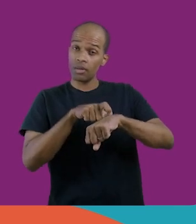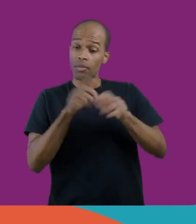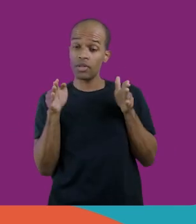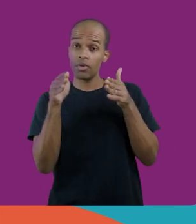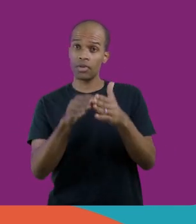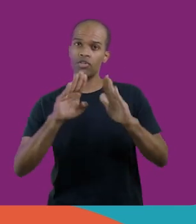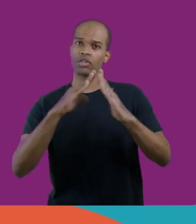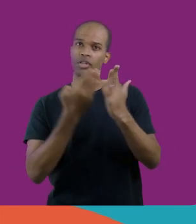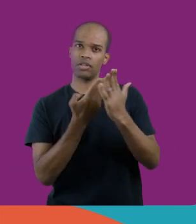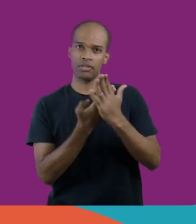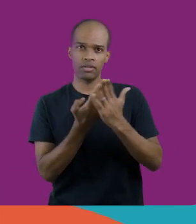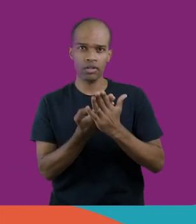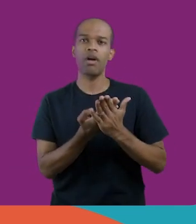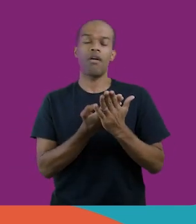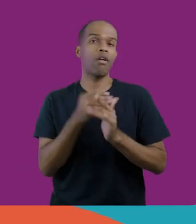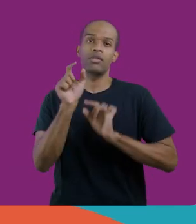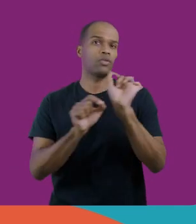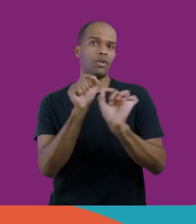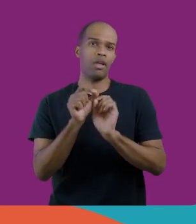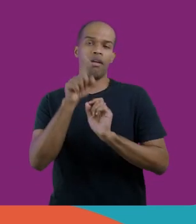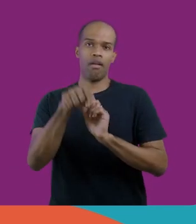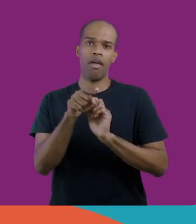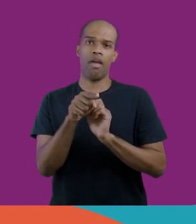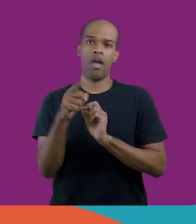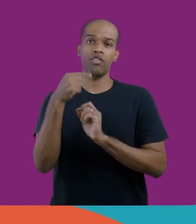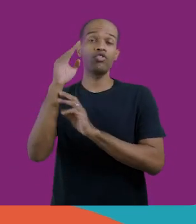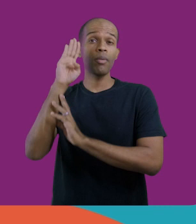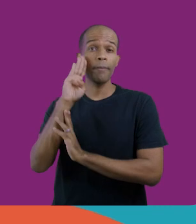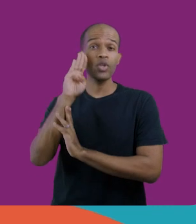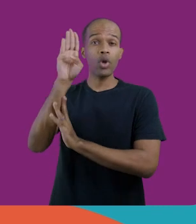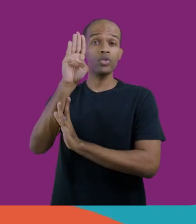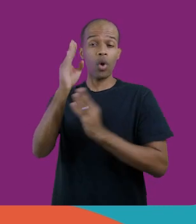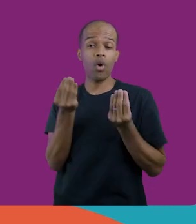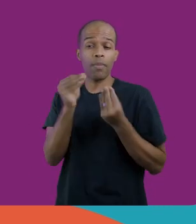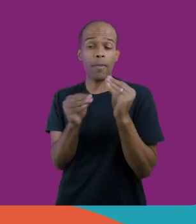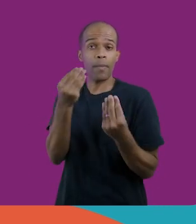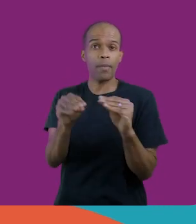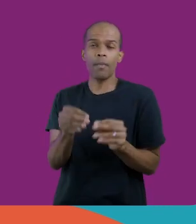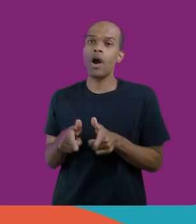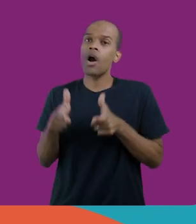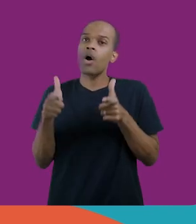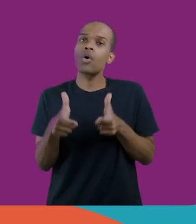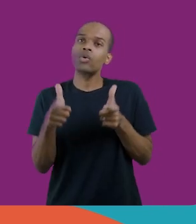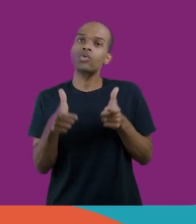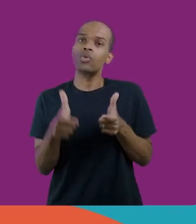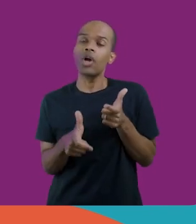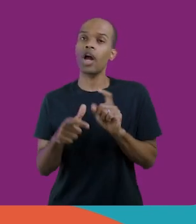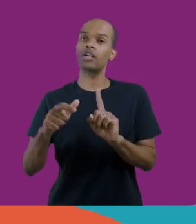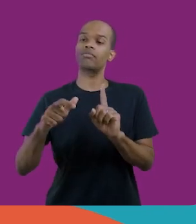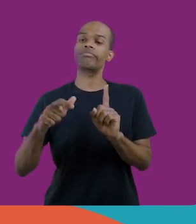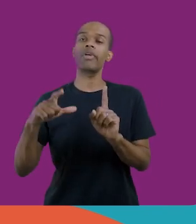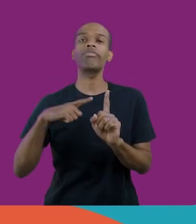especificamente nas escolas urbanas, nós priorizamos essa implementação em locais de maior